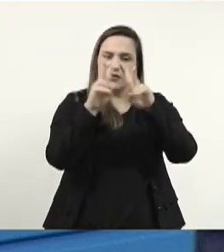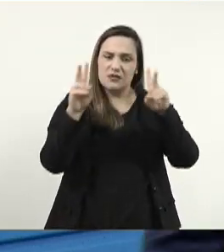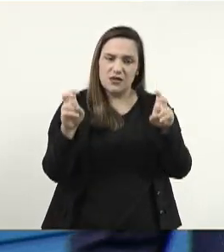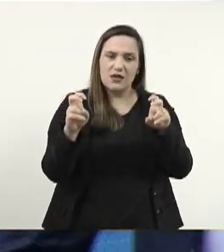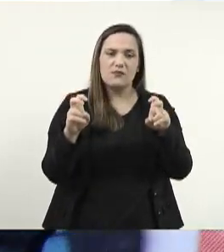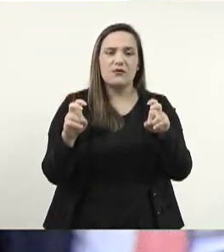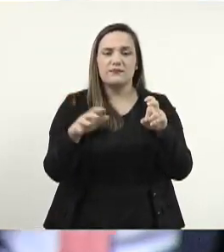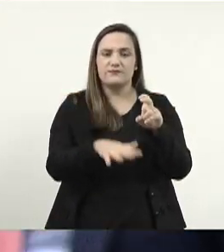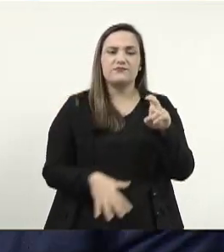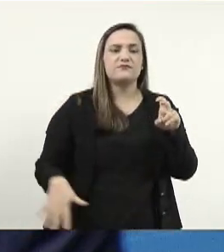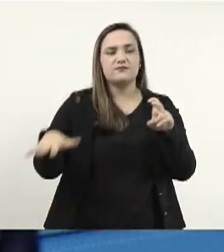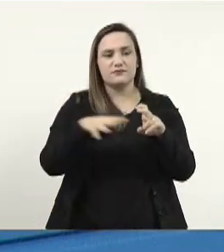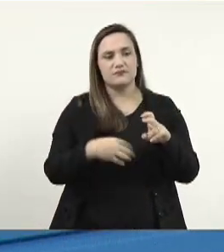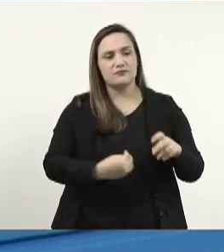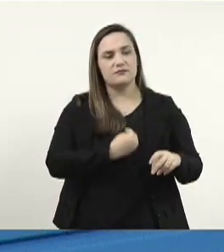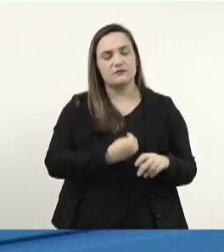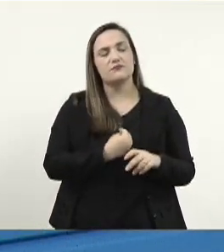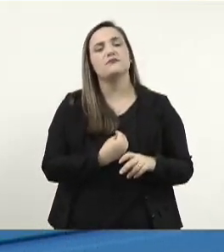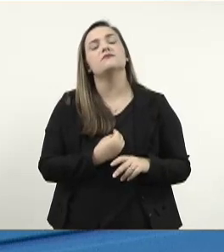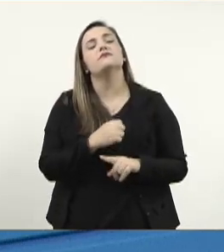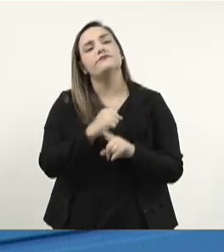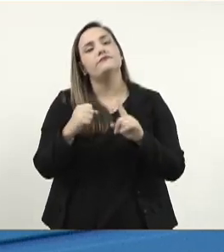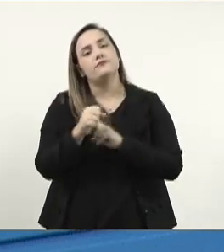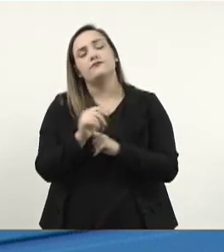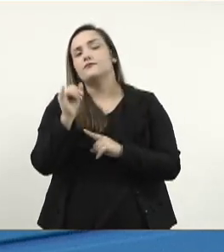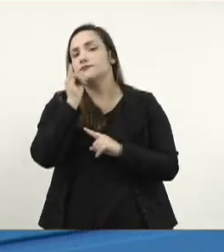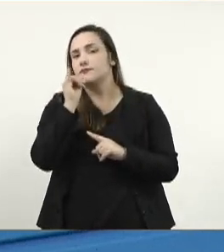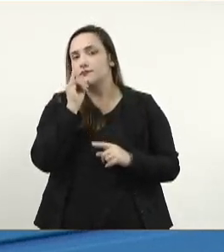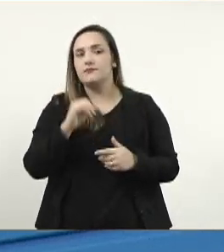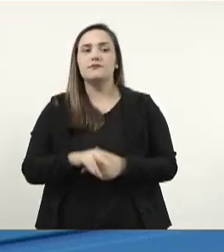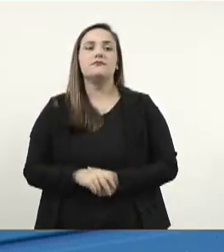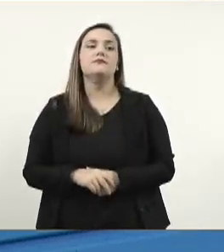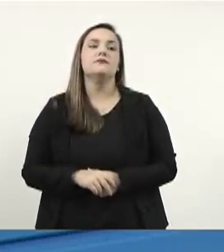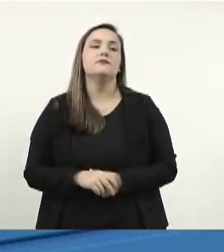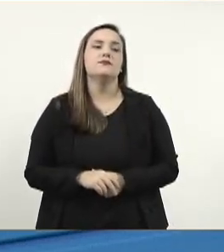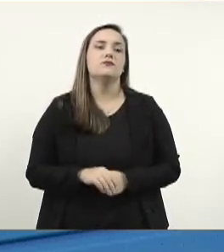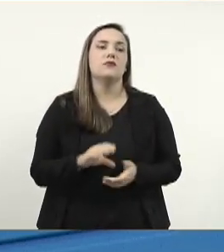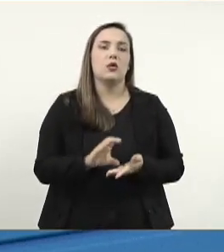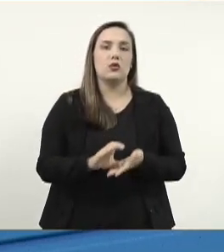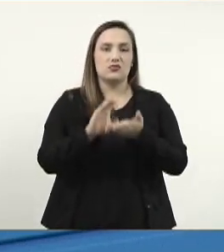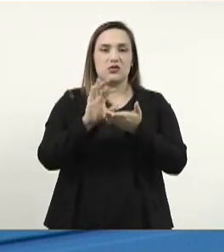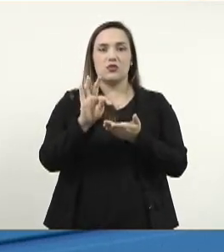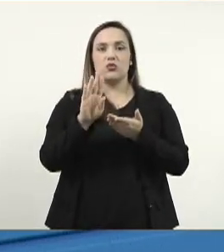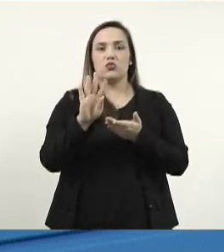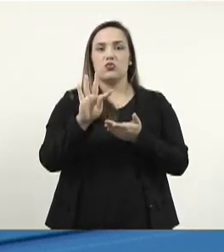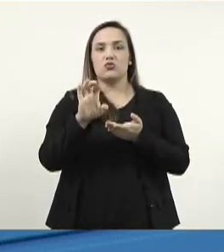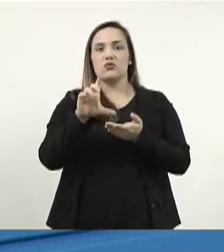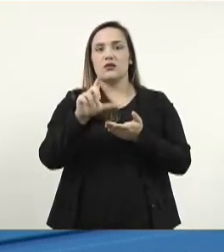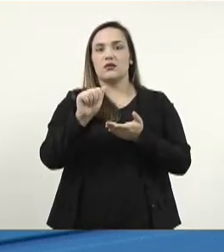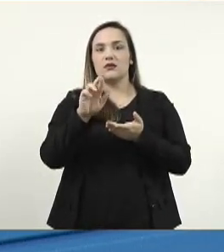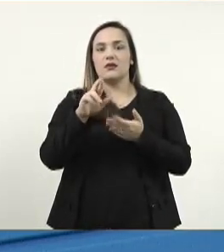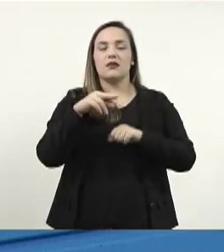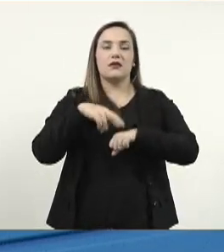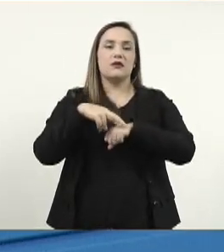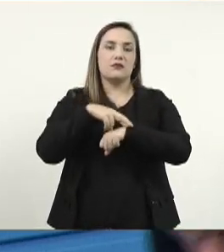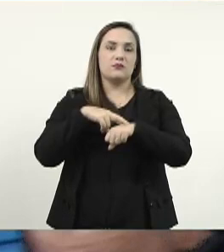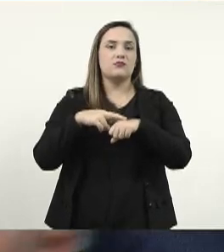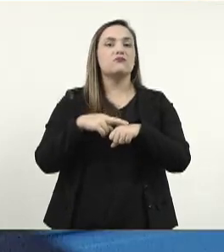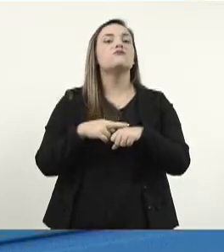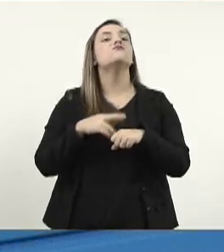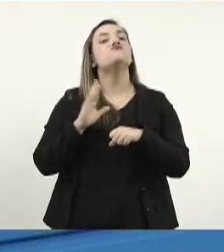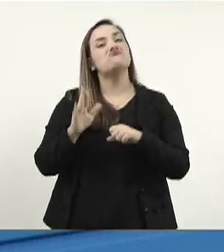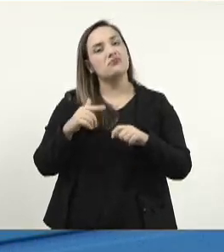instâncias da participação social, como, por exemplo, o Conselho Tutelar de Ribas do Rio Pardo, onde cumpriu o